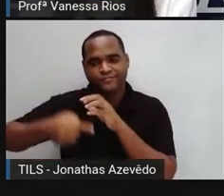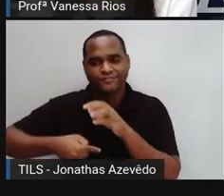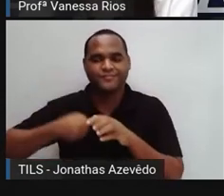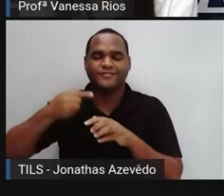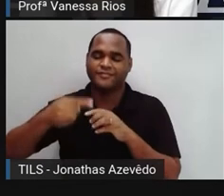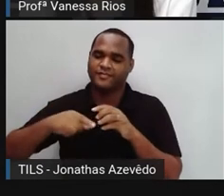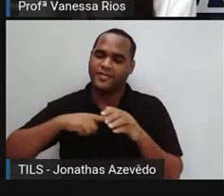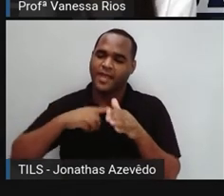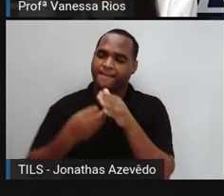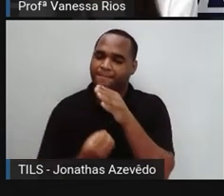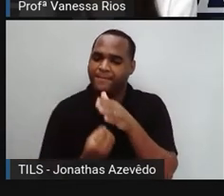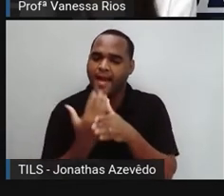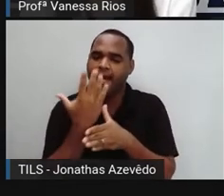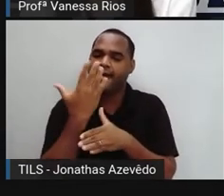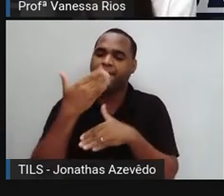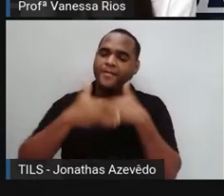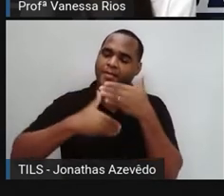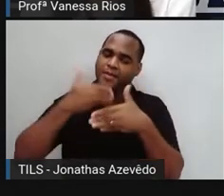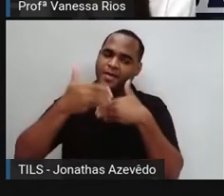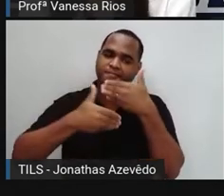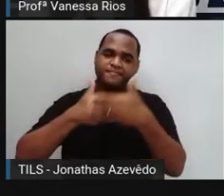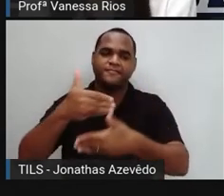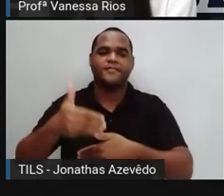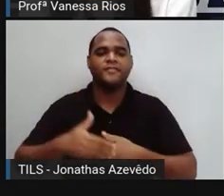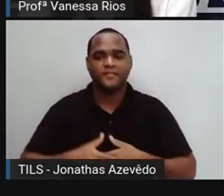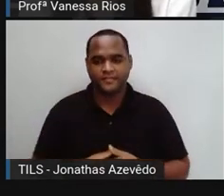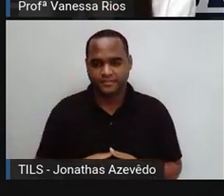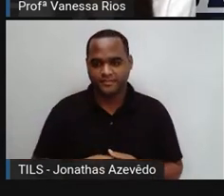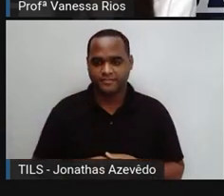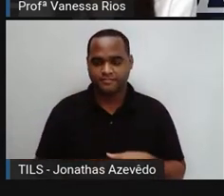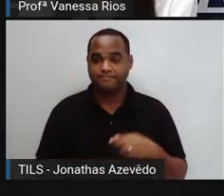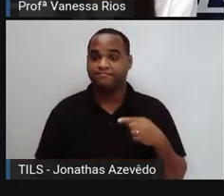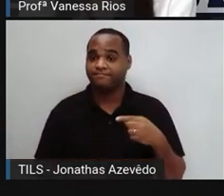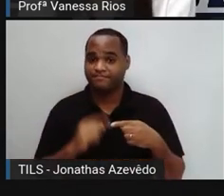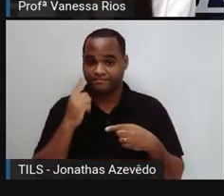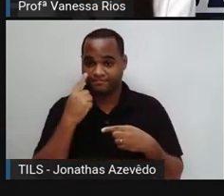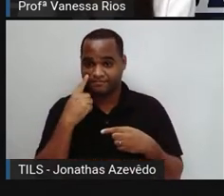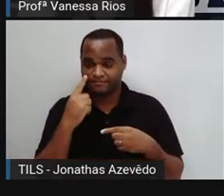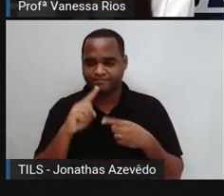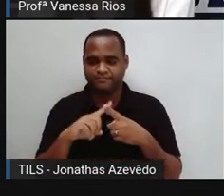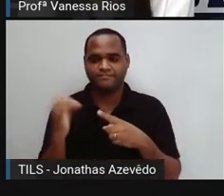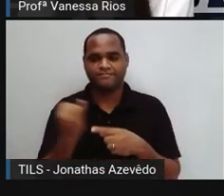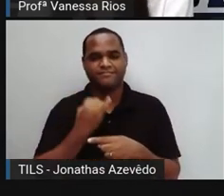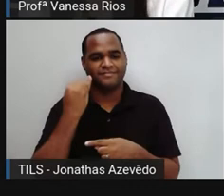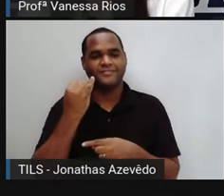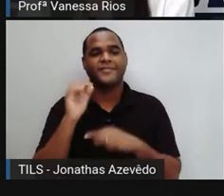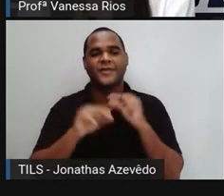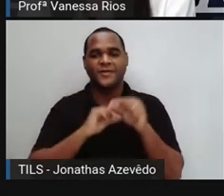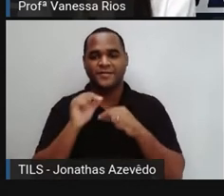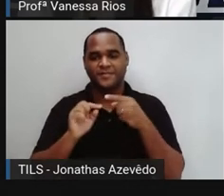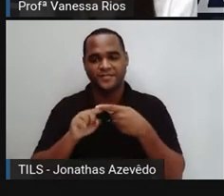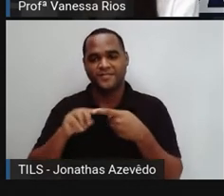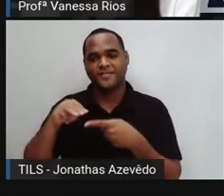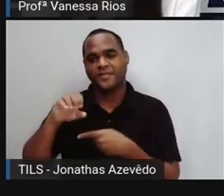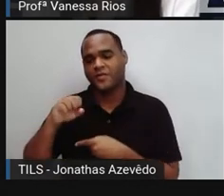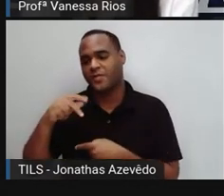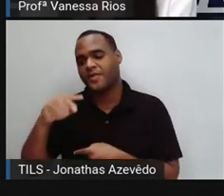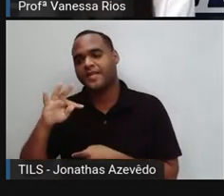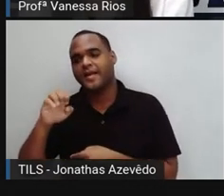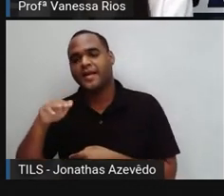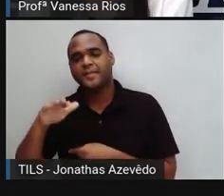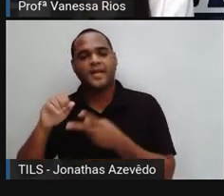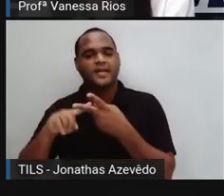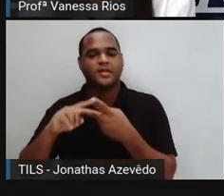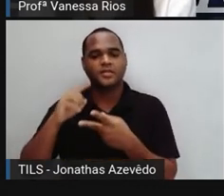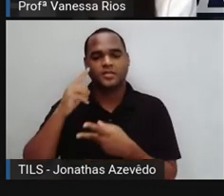escrita foi surgindo e se desenvolvendo. Entre elas, a gente cita aí de grande importância a Mesopotâmia,